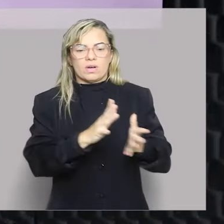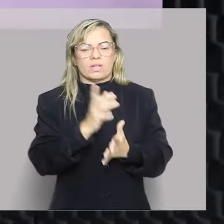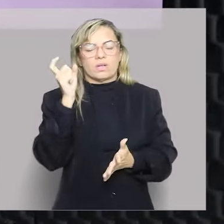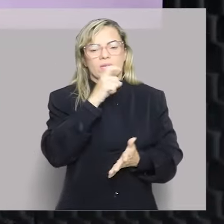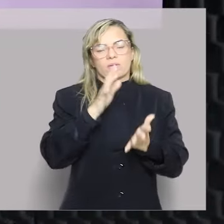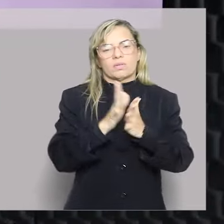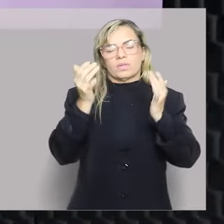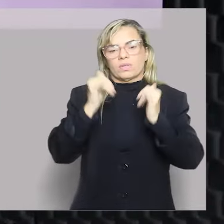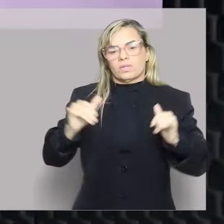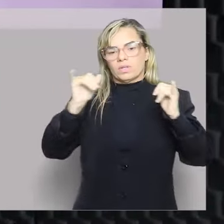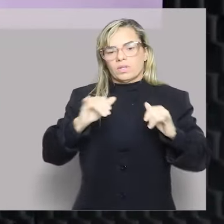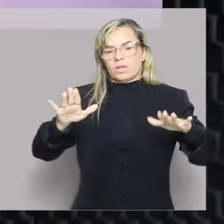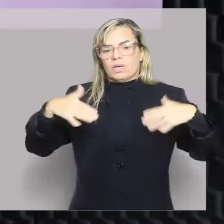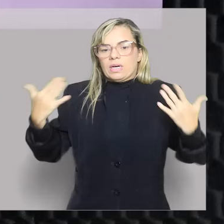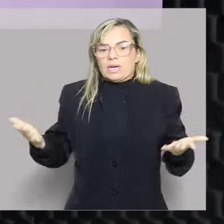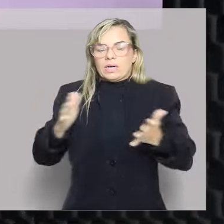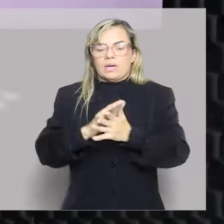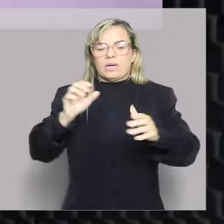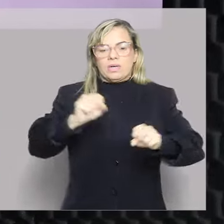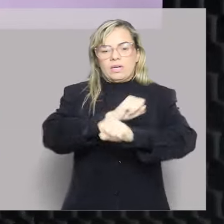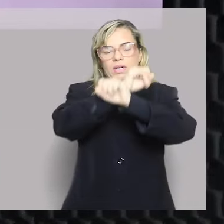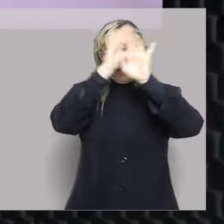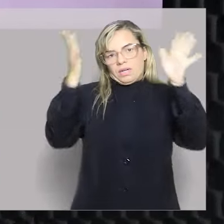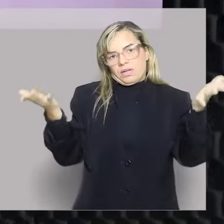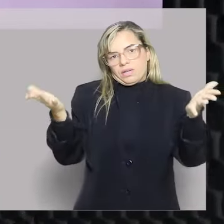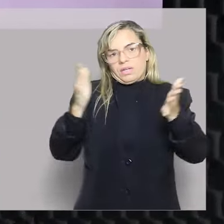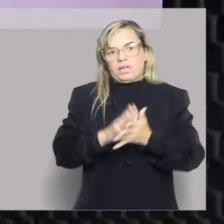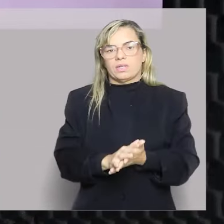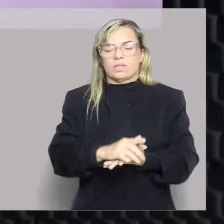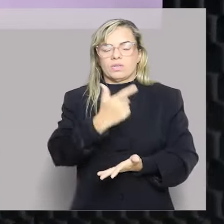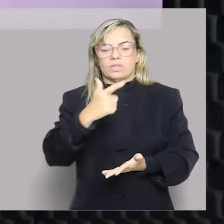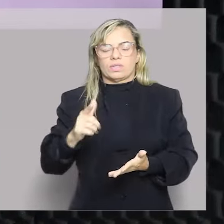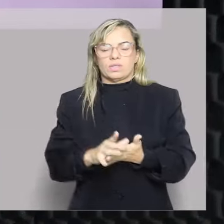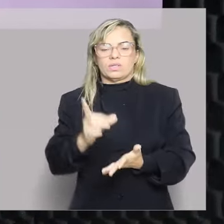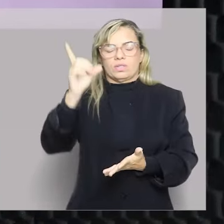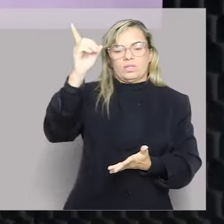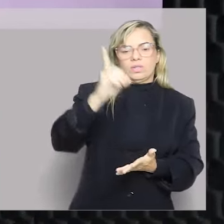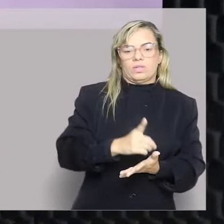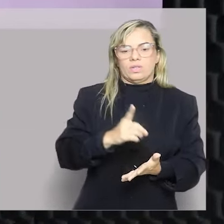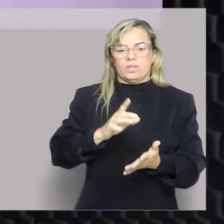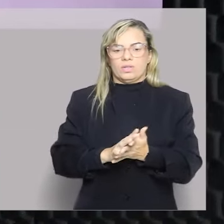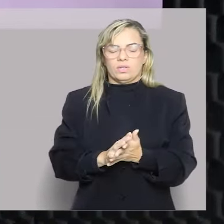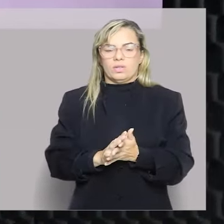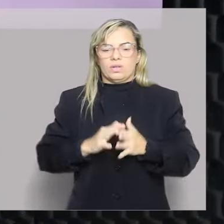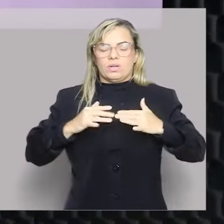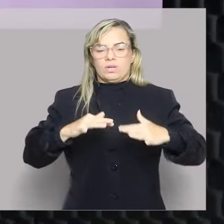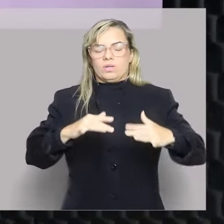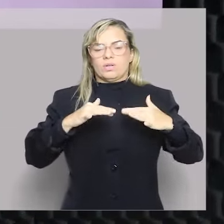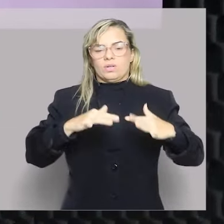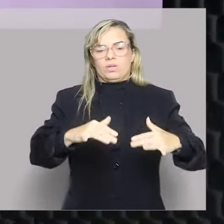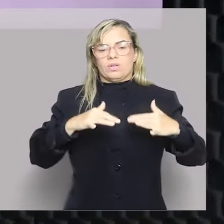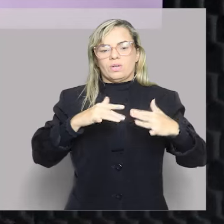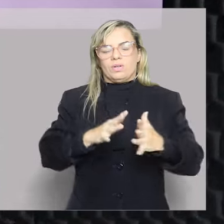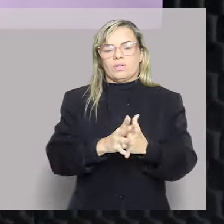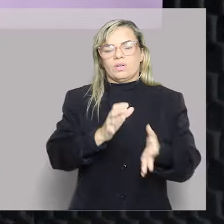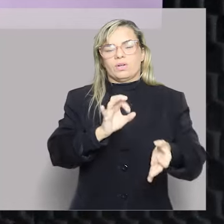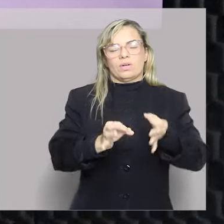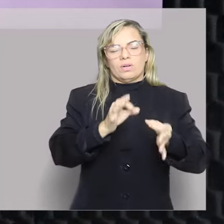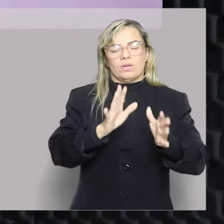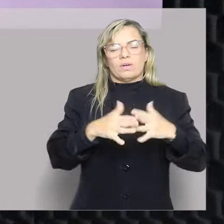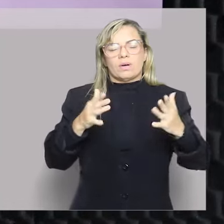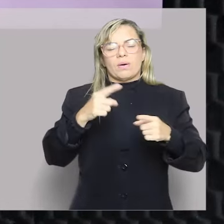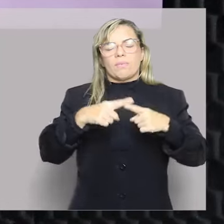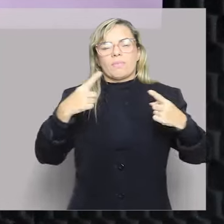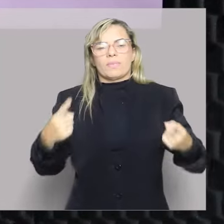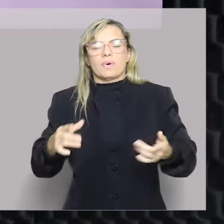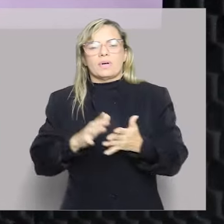Óbvio que ela não vai ter direito, por exemplo, à locomoção. Vocês imaginam a pessoa jurídica se locomovendo? Não. Mas elas têm,